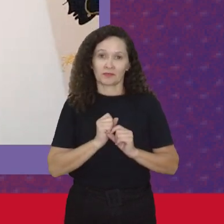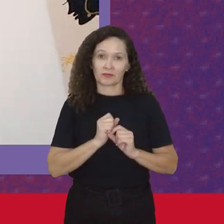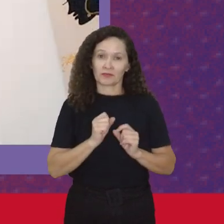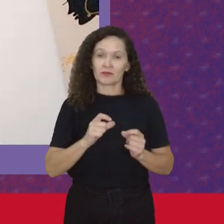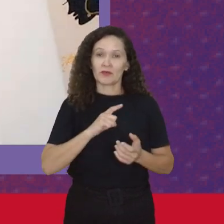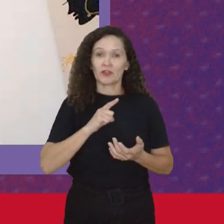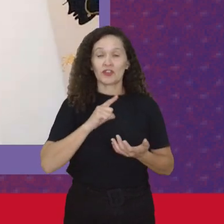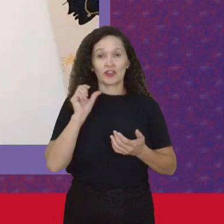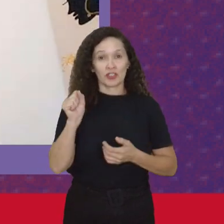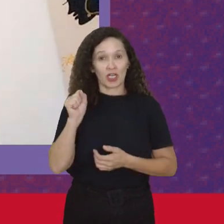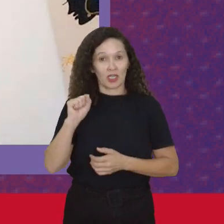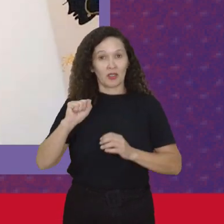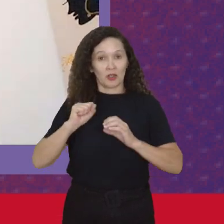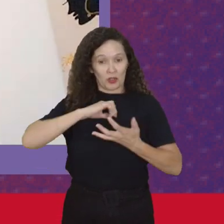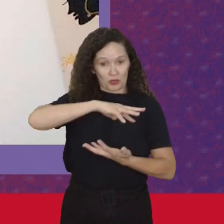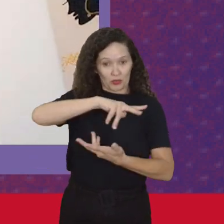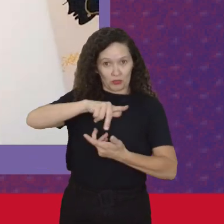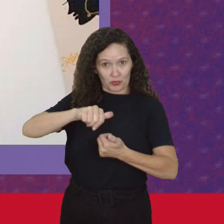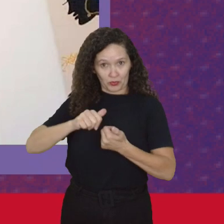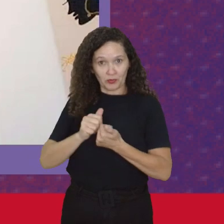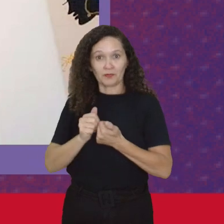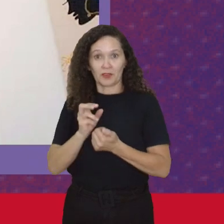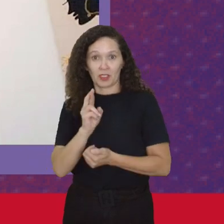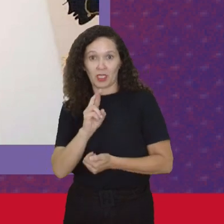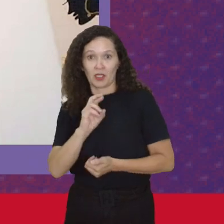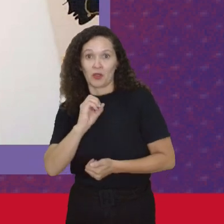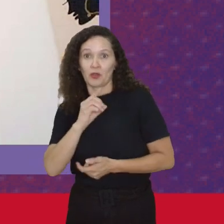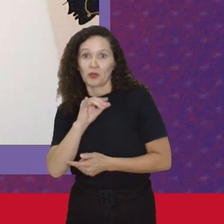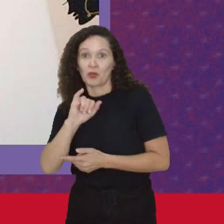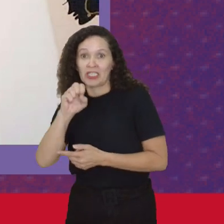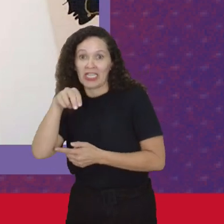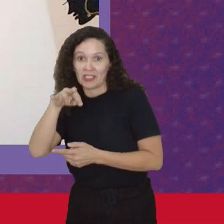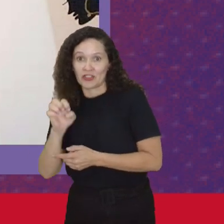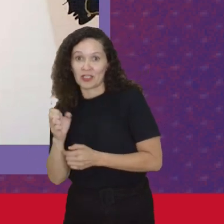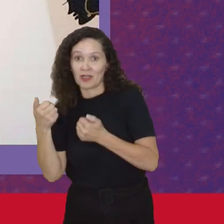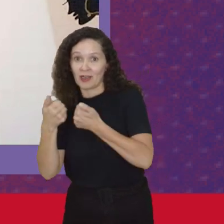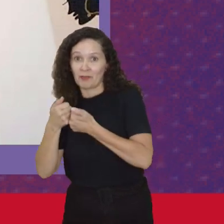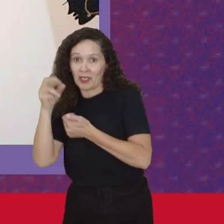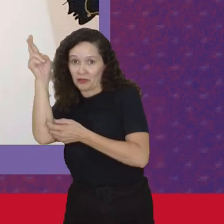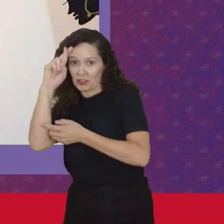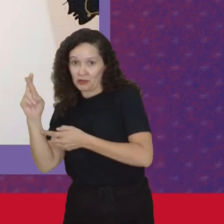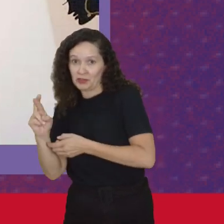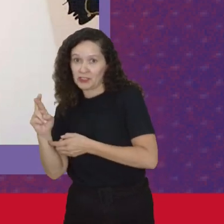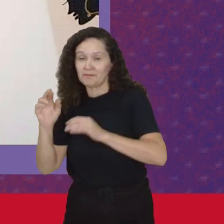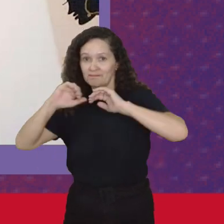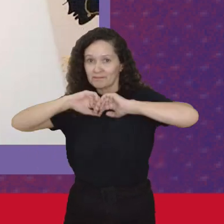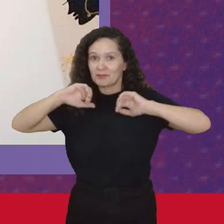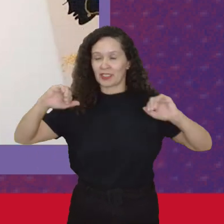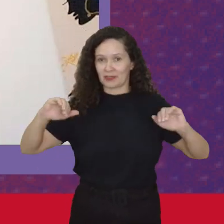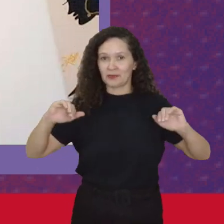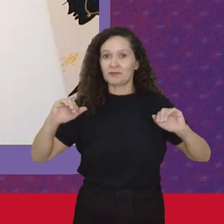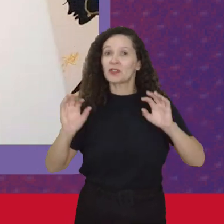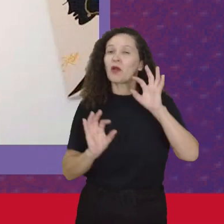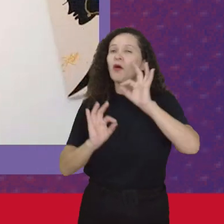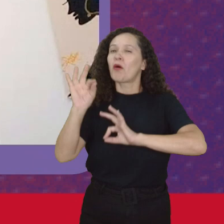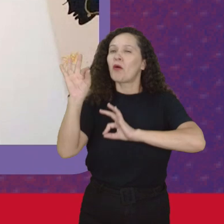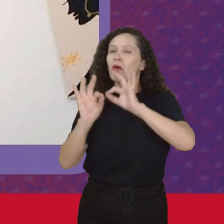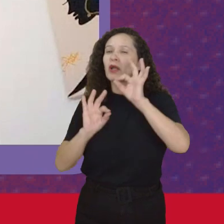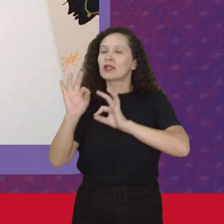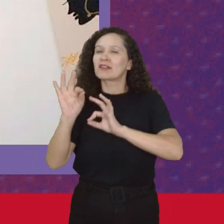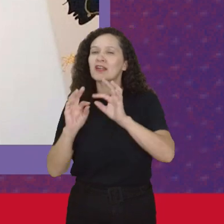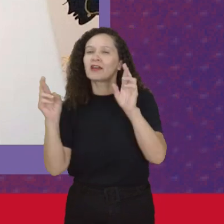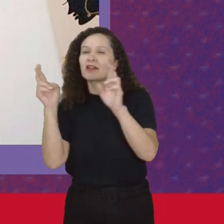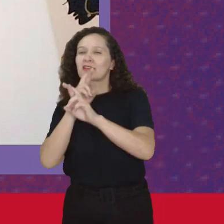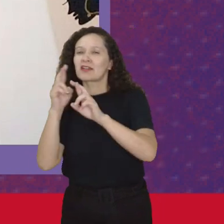oriente Do mundo Não ocidental Também Organizações Sociais E